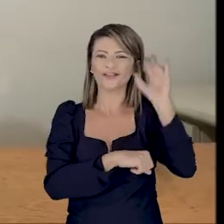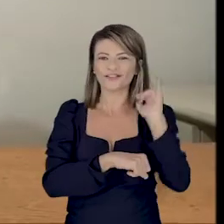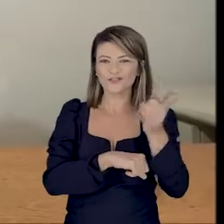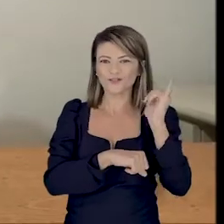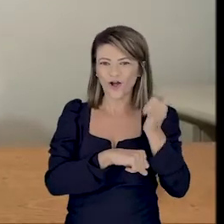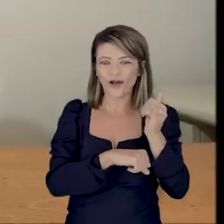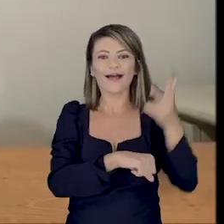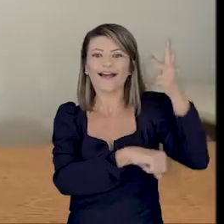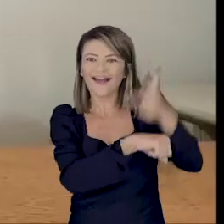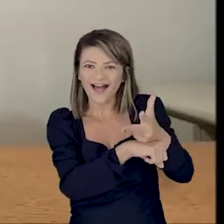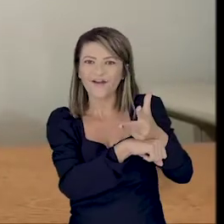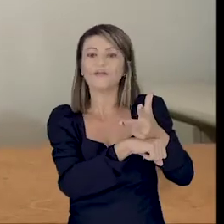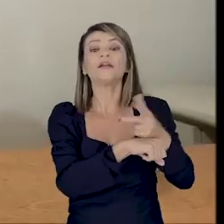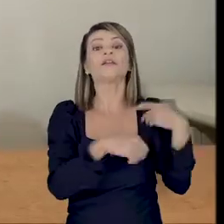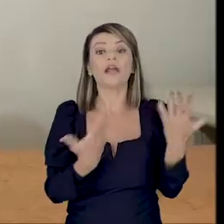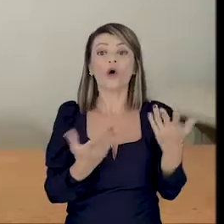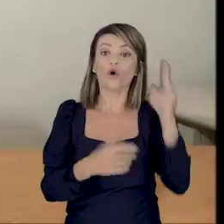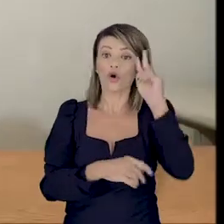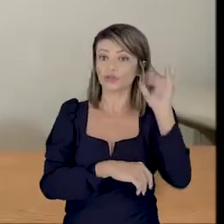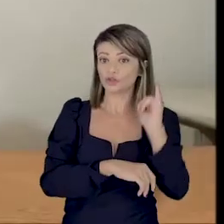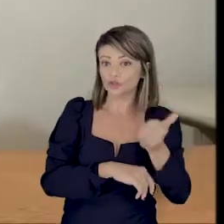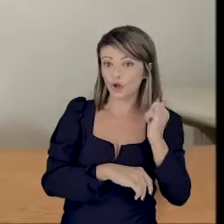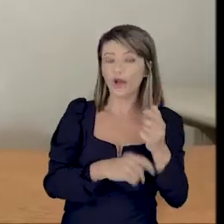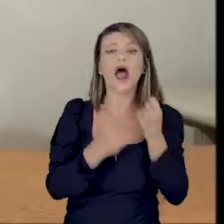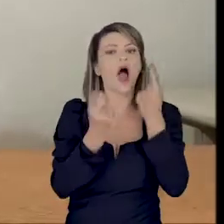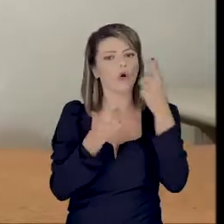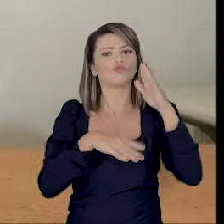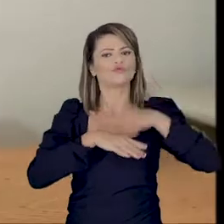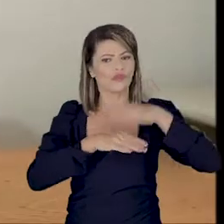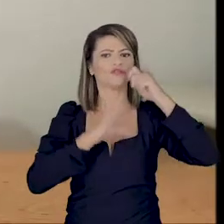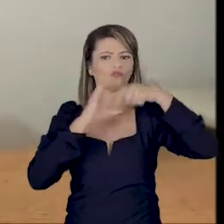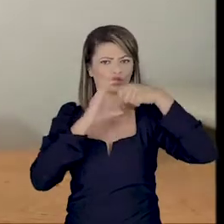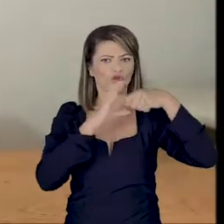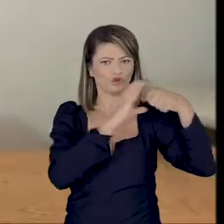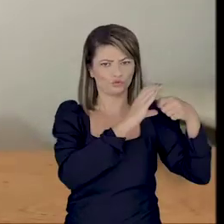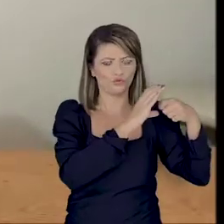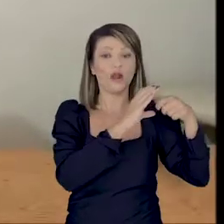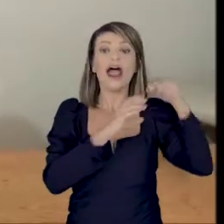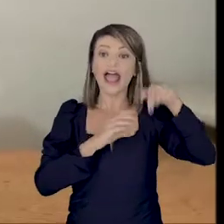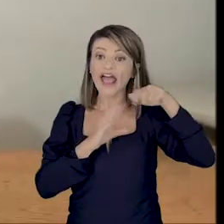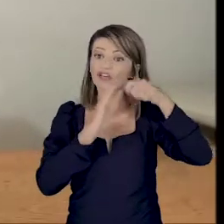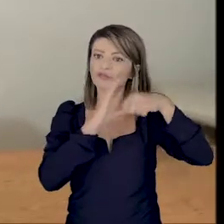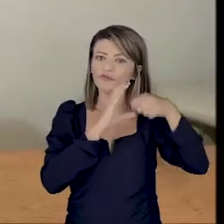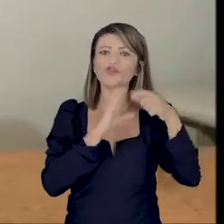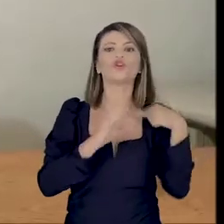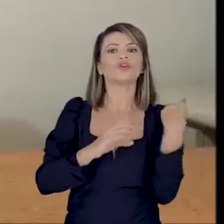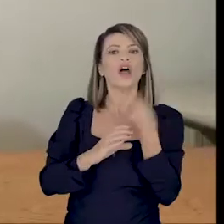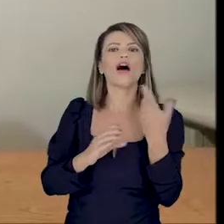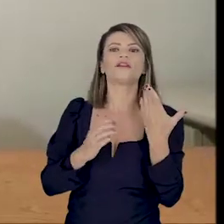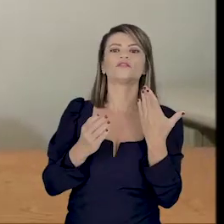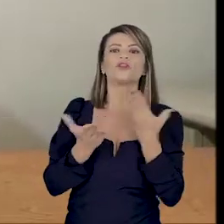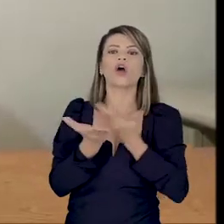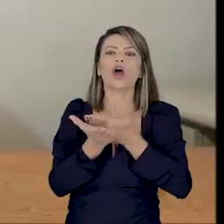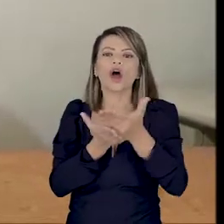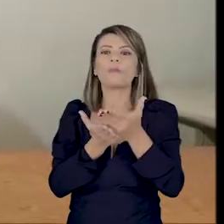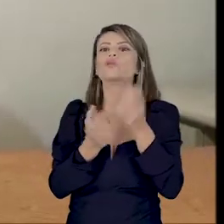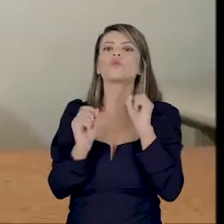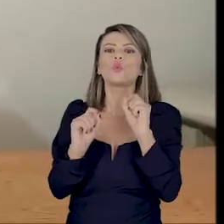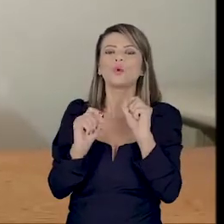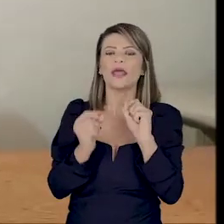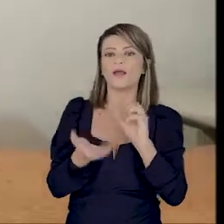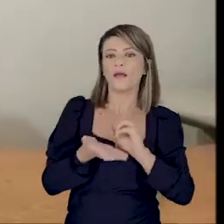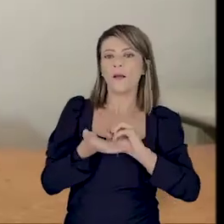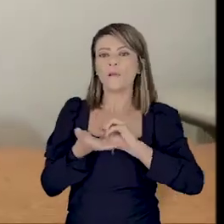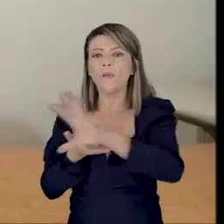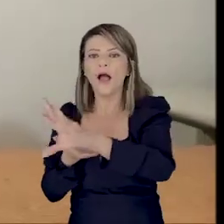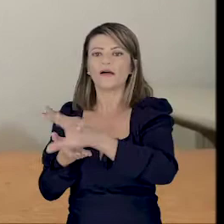então a contação de histórias a gente fez alguns vídeos. E aí esses vídeos a gente passou a encaminhar para as